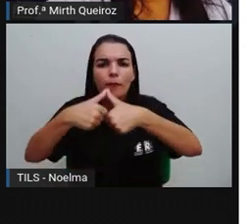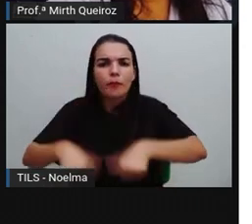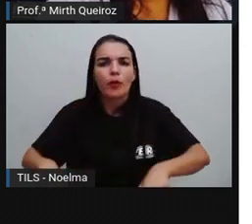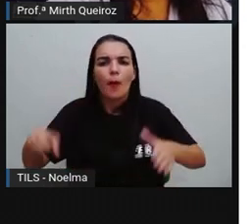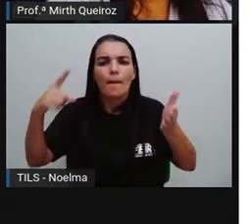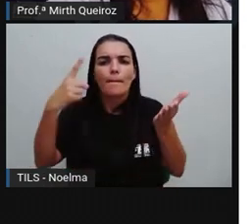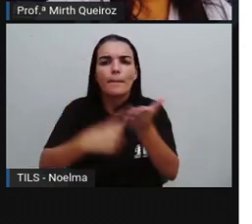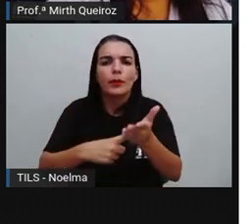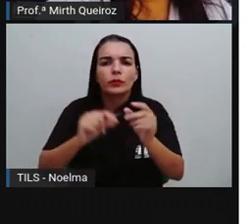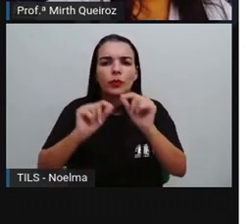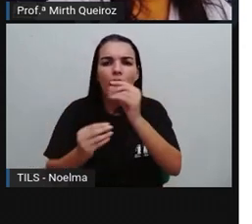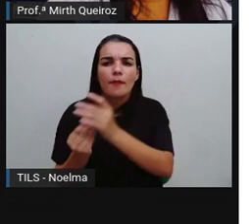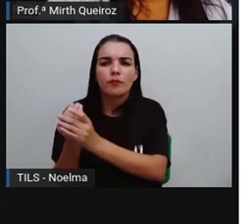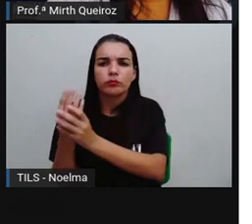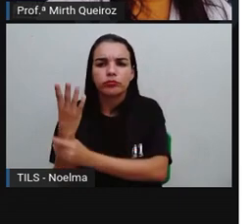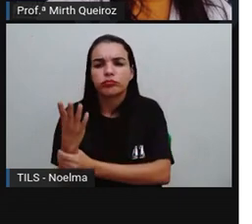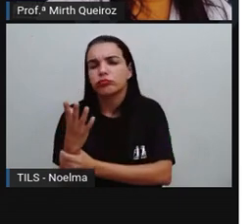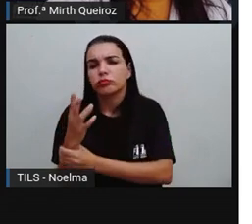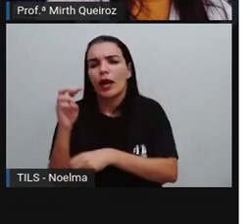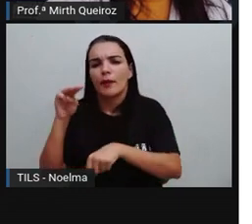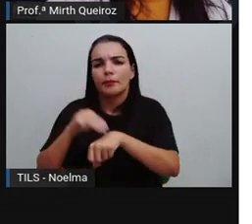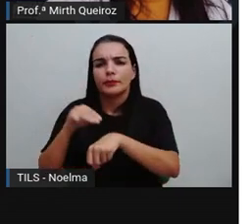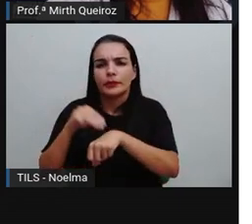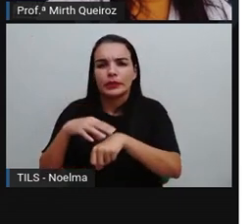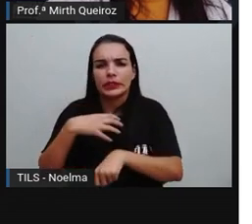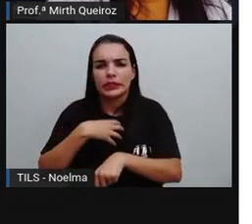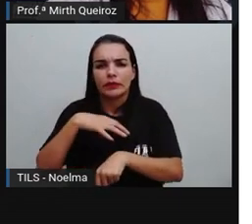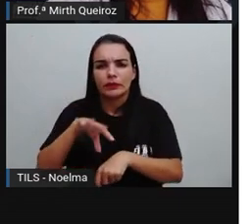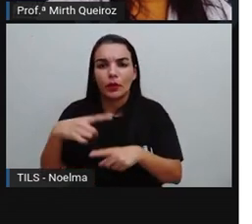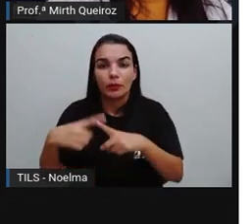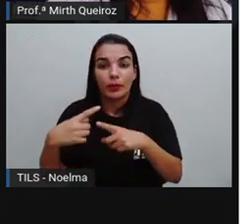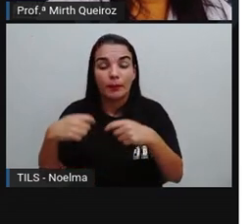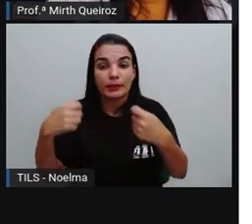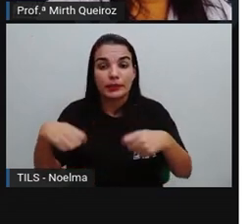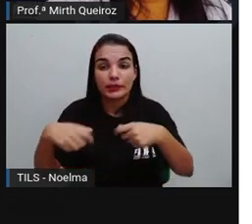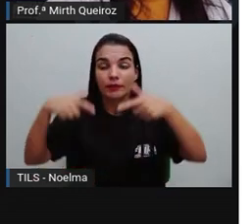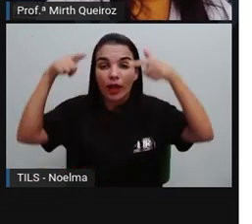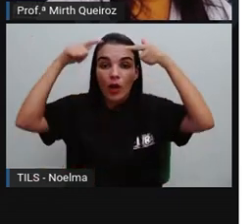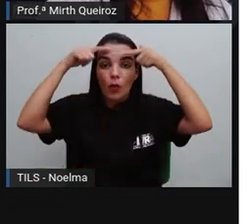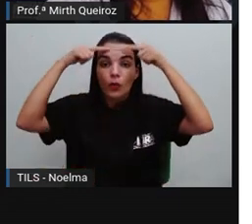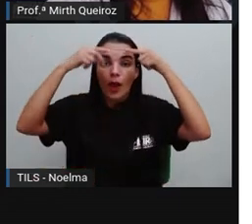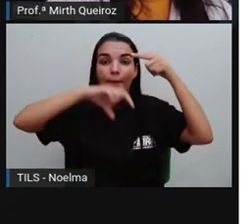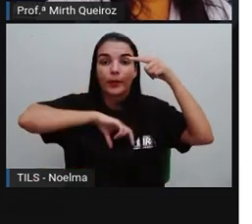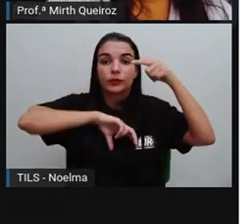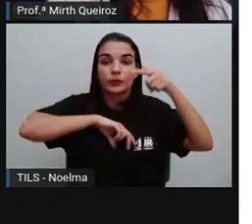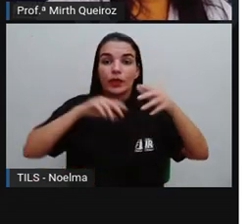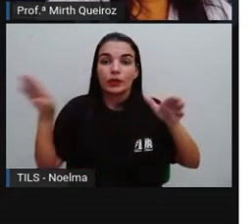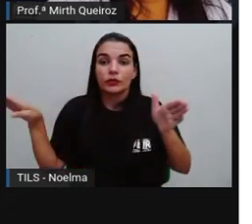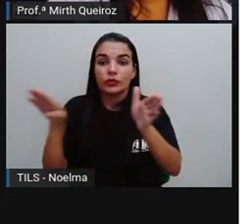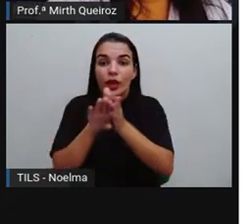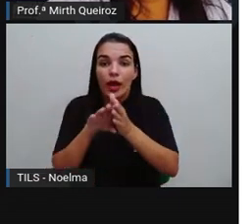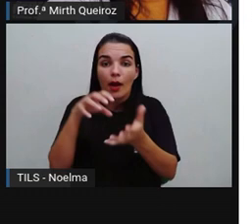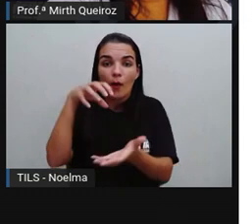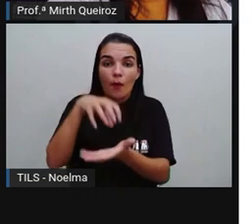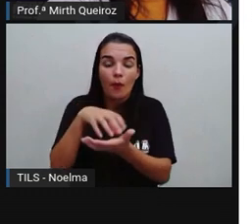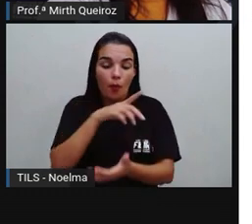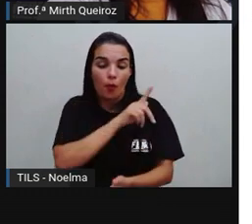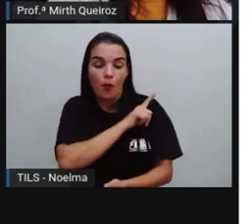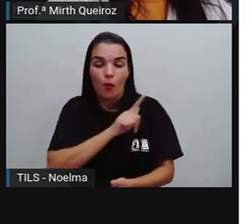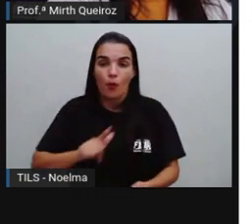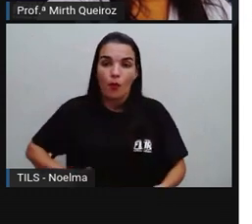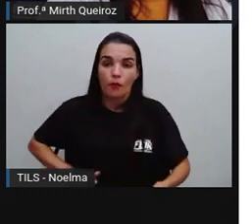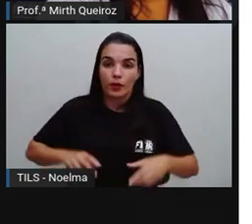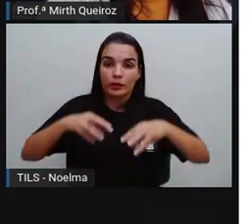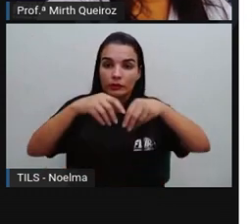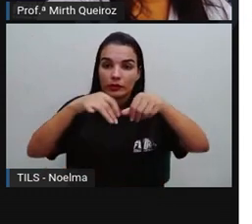ponto de fundação do município por atender as determinações da coroa portuguesa para a instalação da sede do governo das